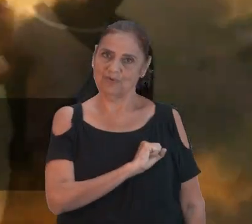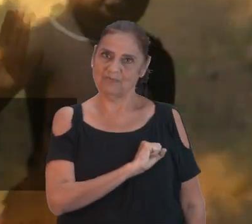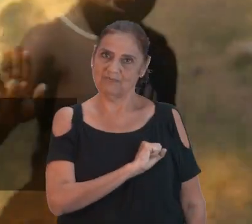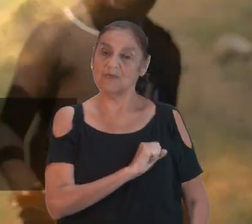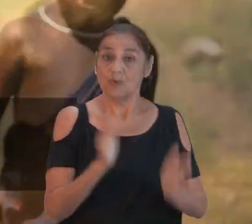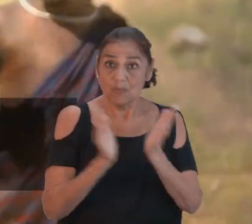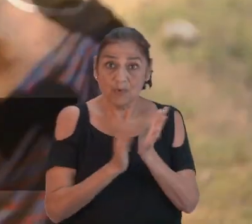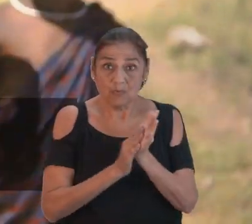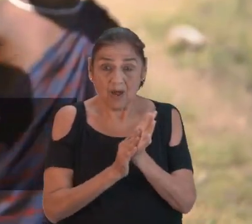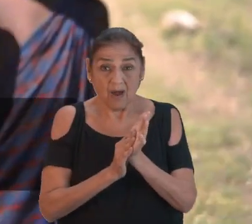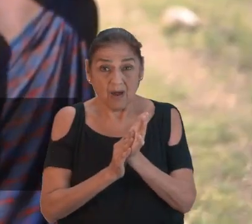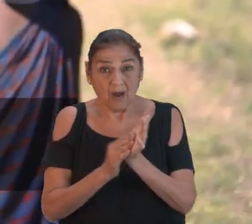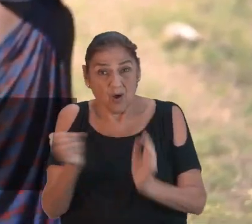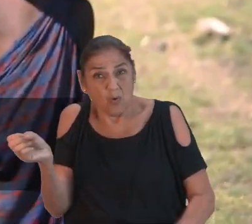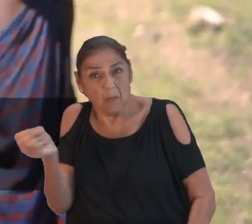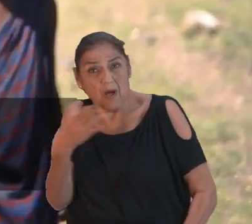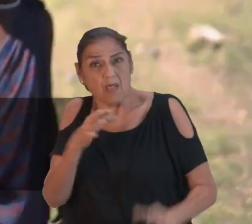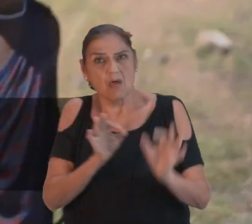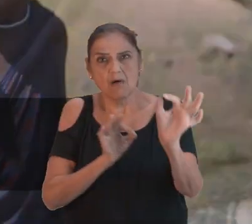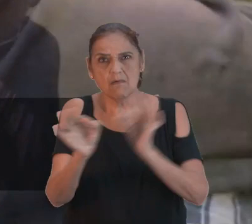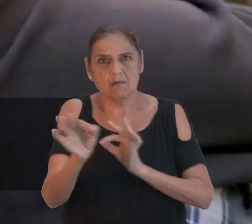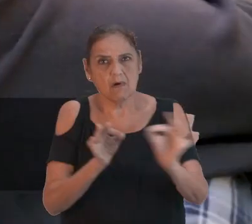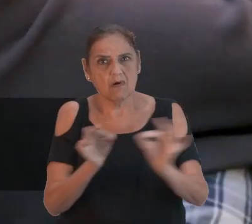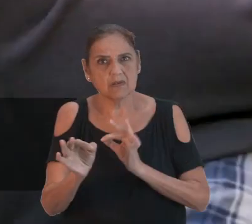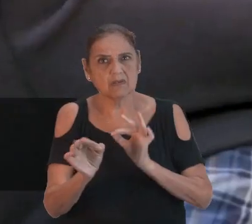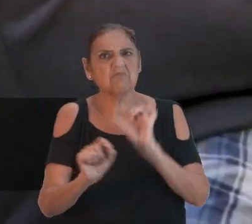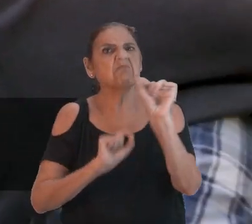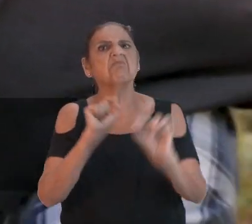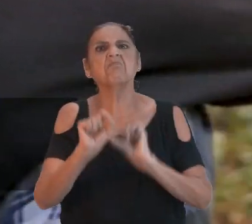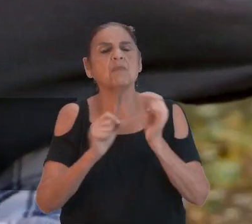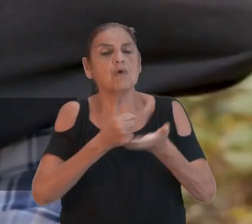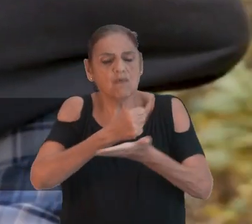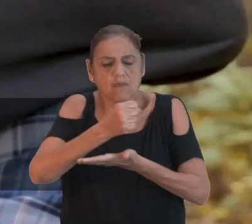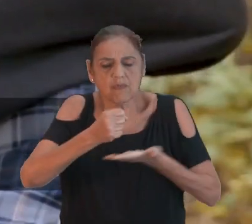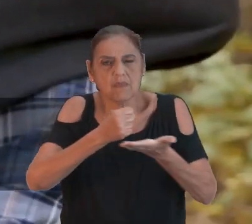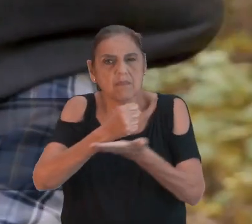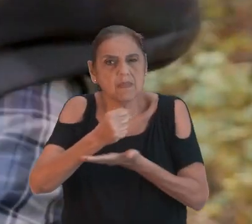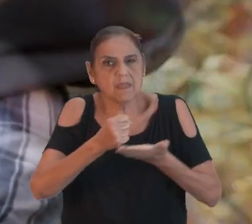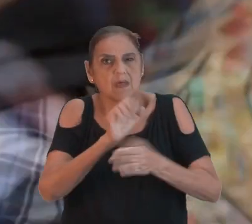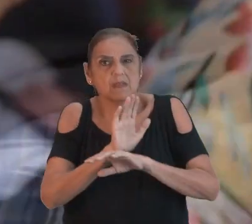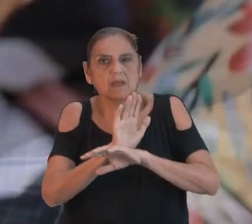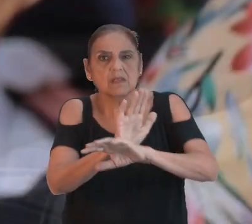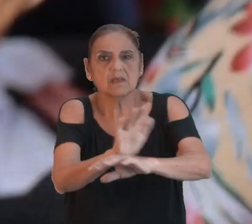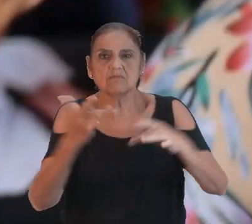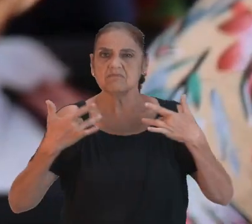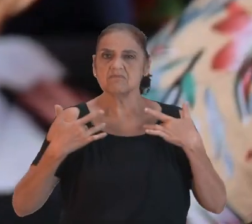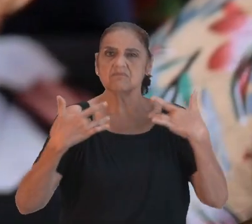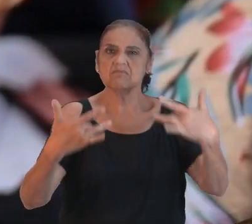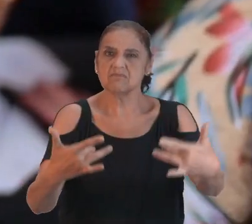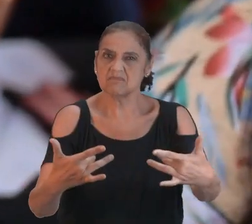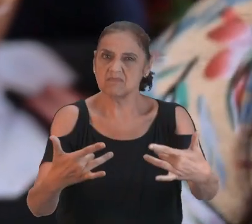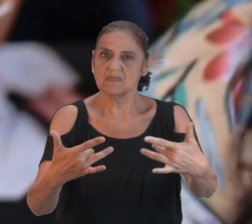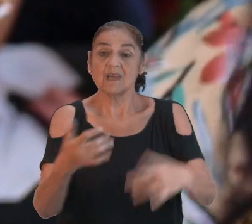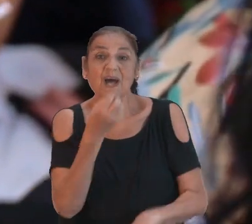propondo uma nova ordem fundamentada na solidariedade fraternal. A sua